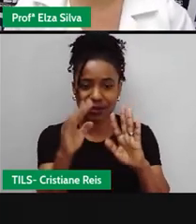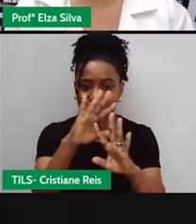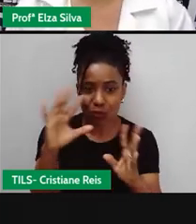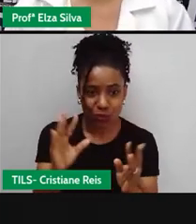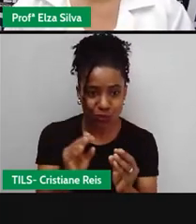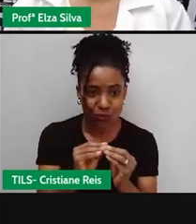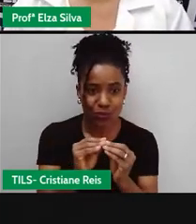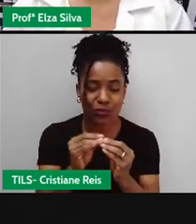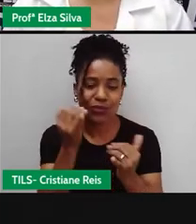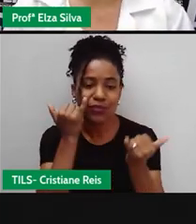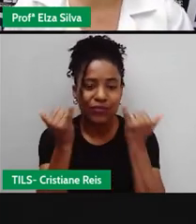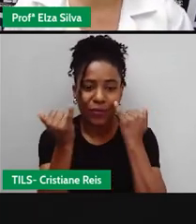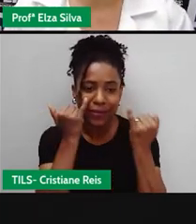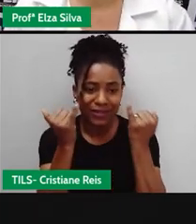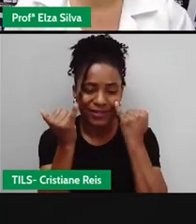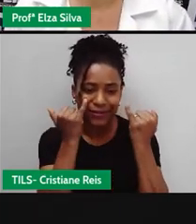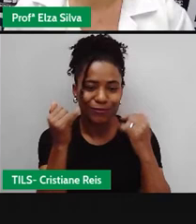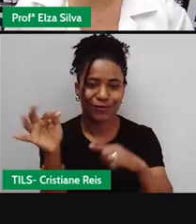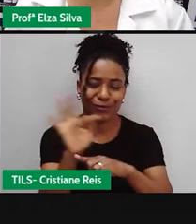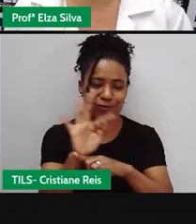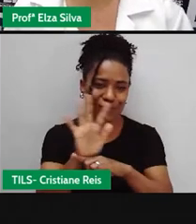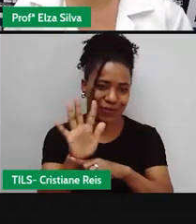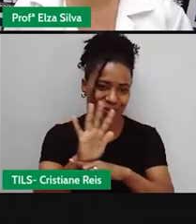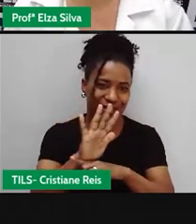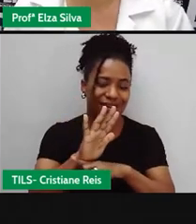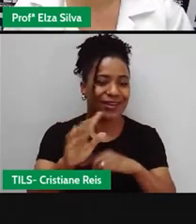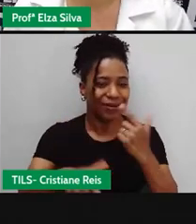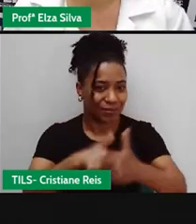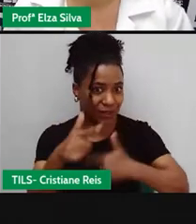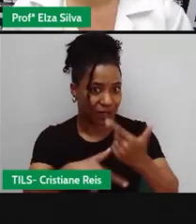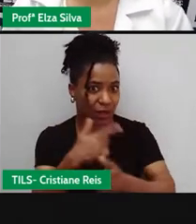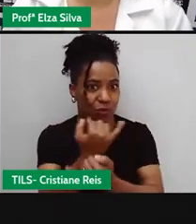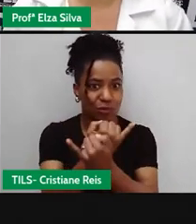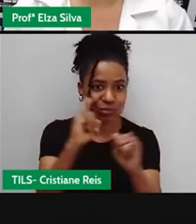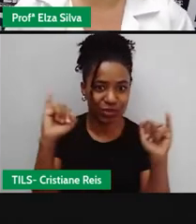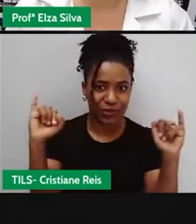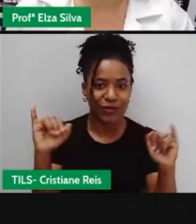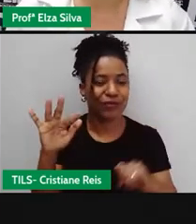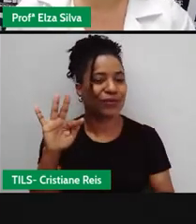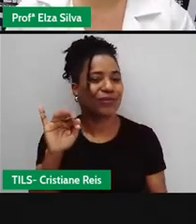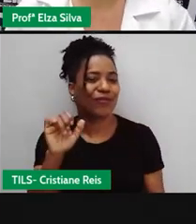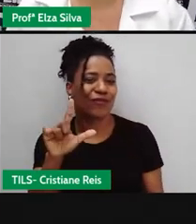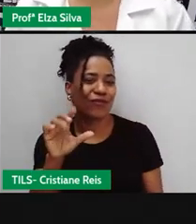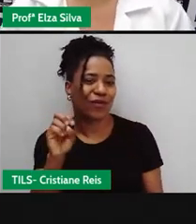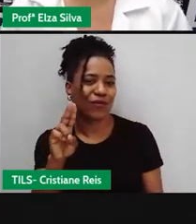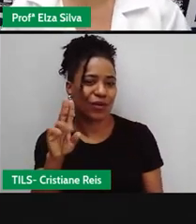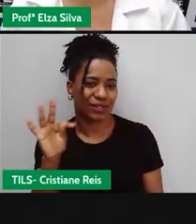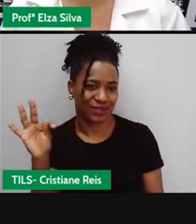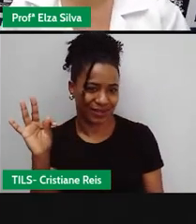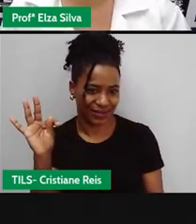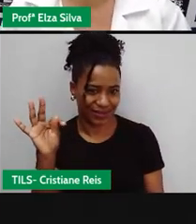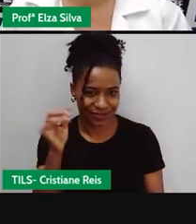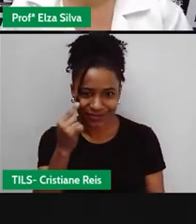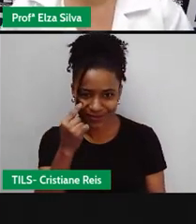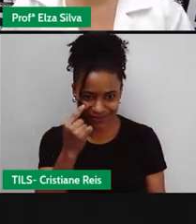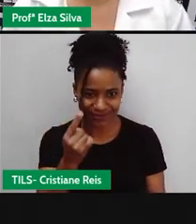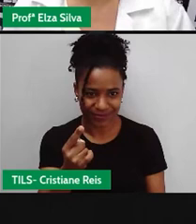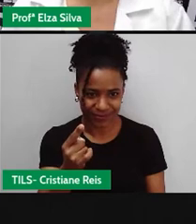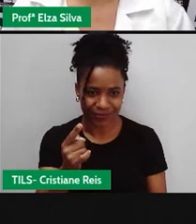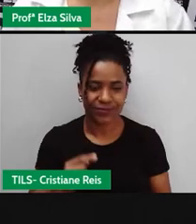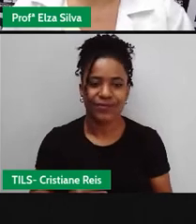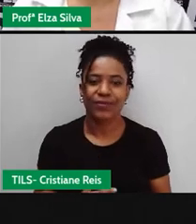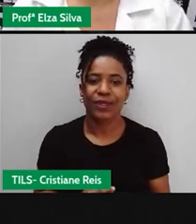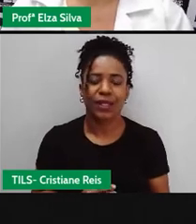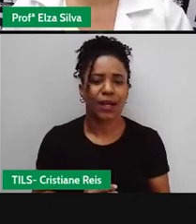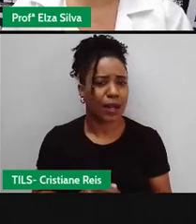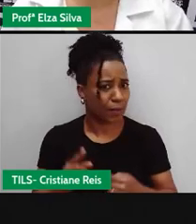informações Sobre o filme Mission Impossible Fuller Missão Impossível Efeito Fuller Primeira